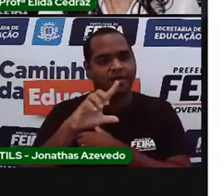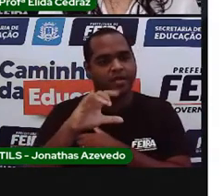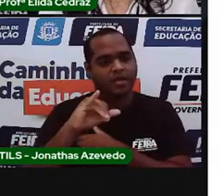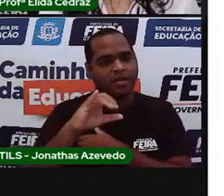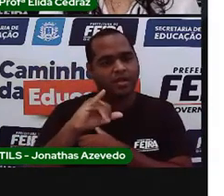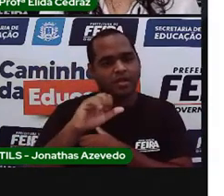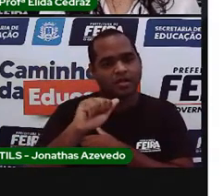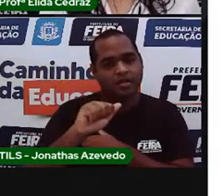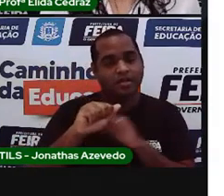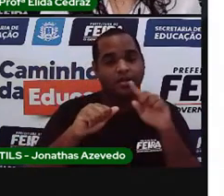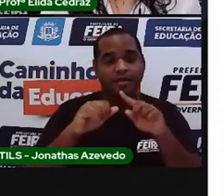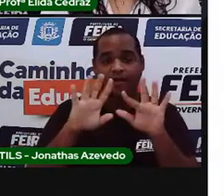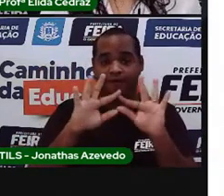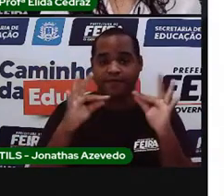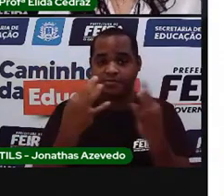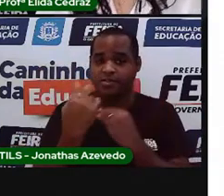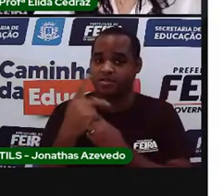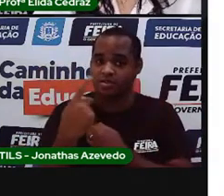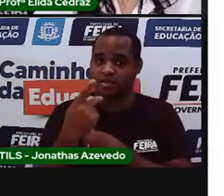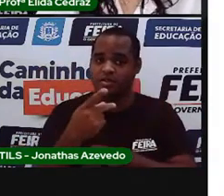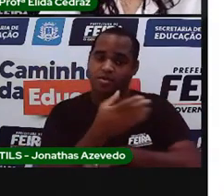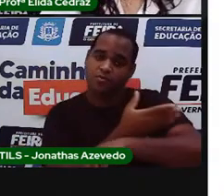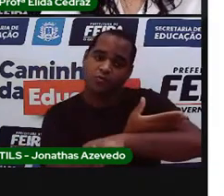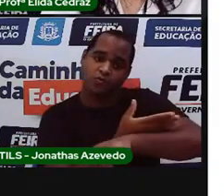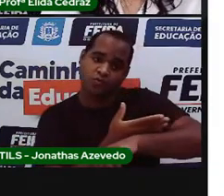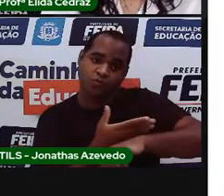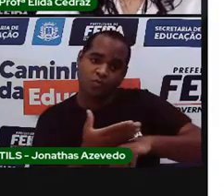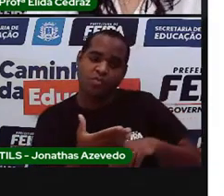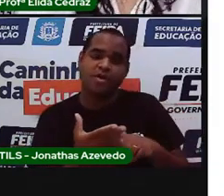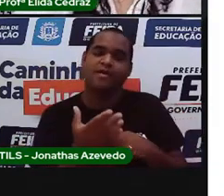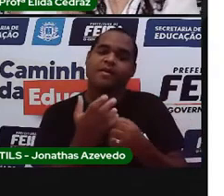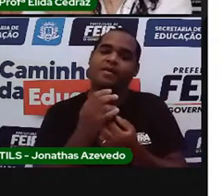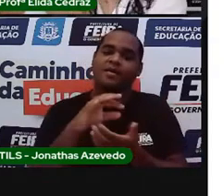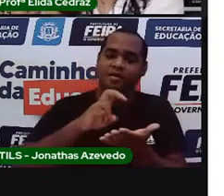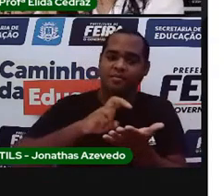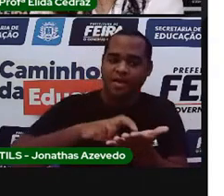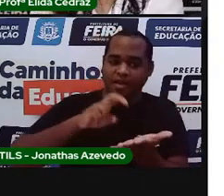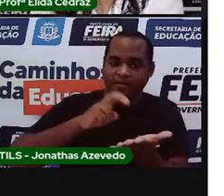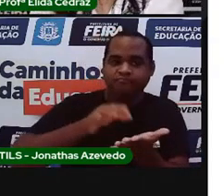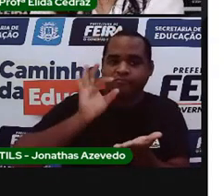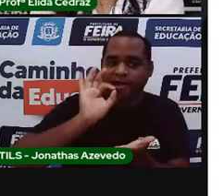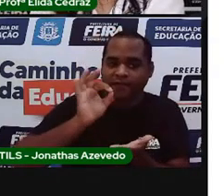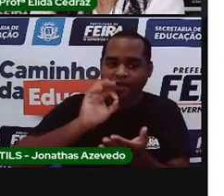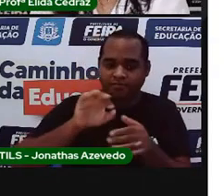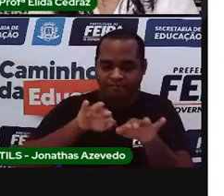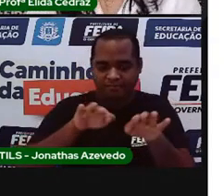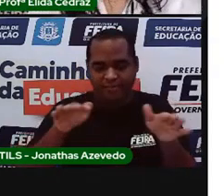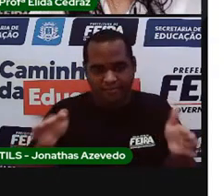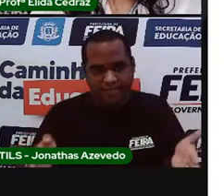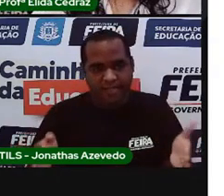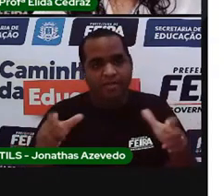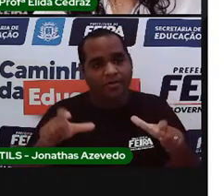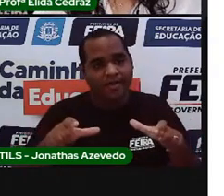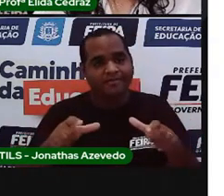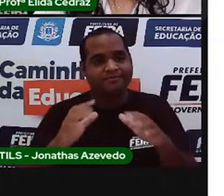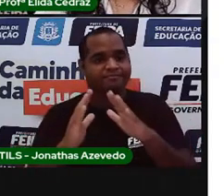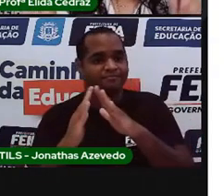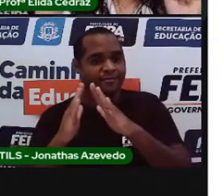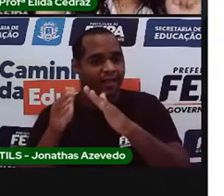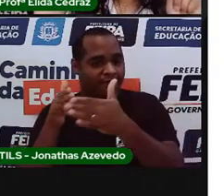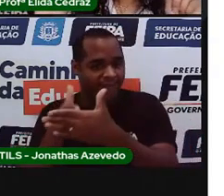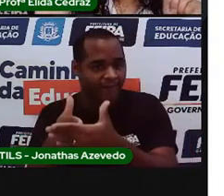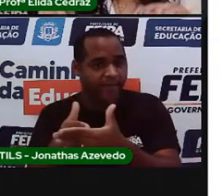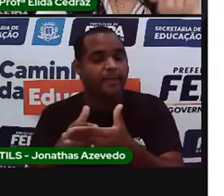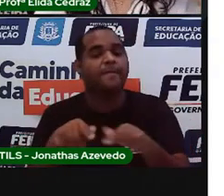que a família dela costuma tomar café da manhã na mesinha do quintal. E todo dia de tarde